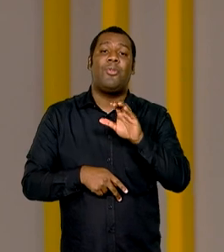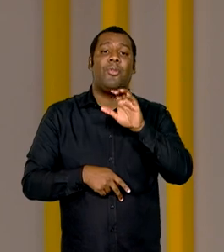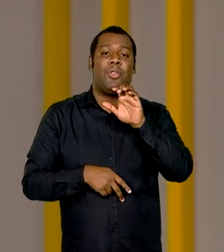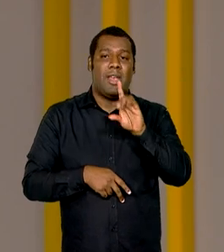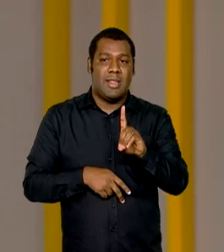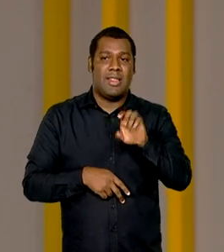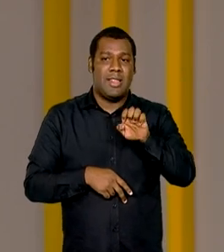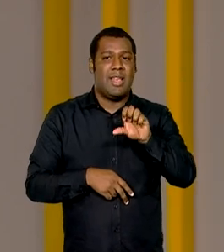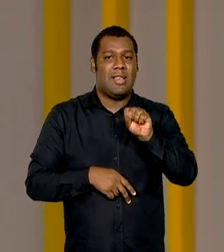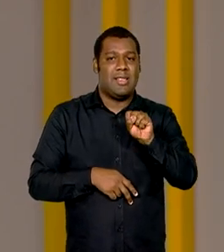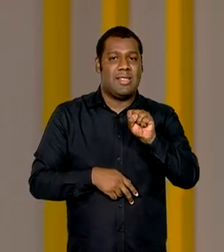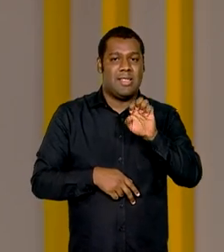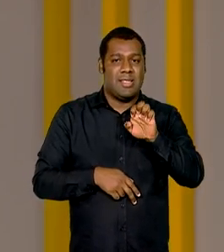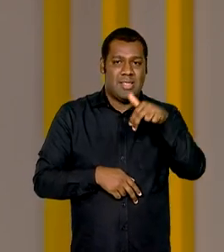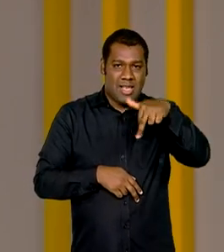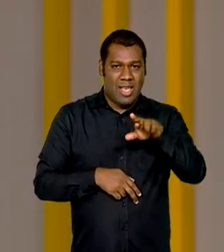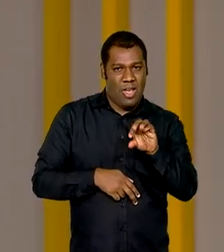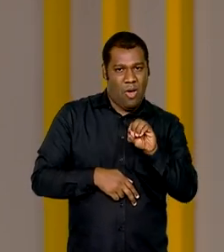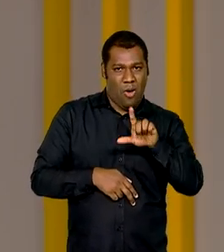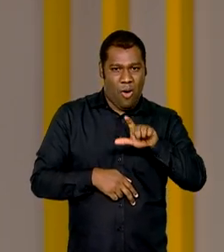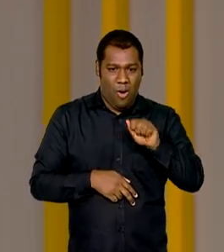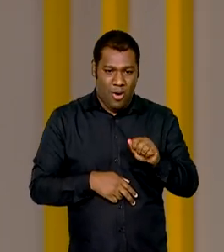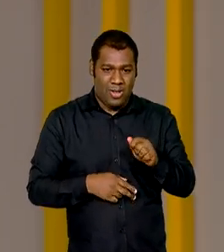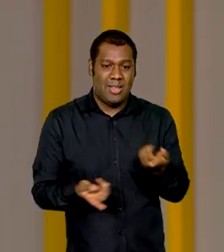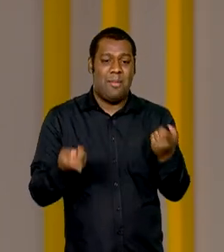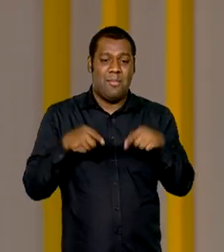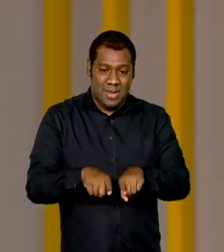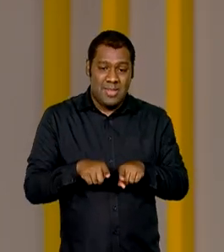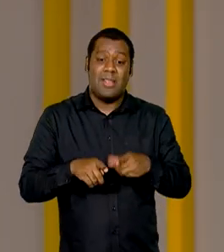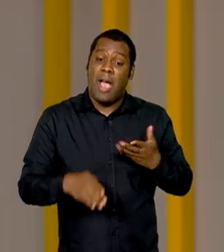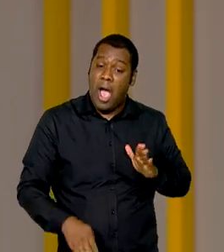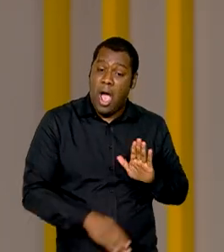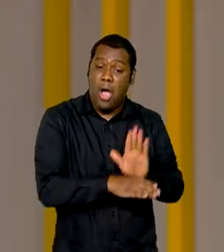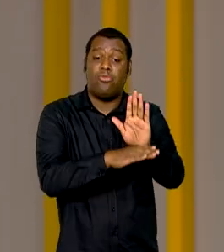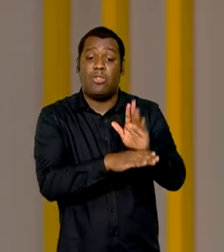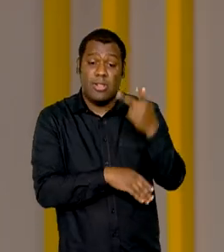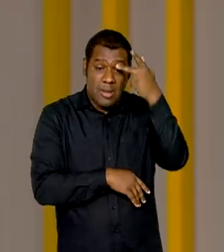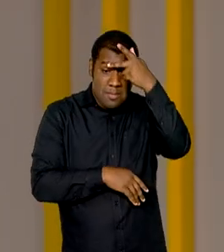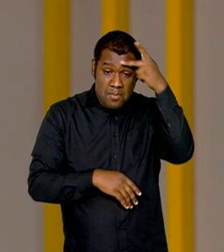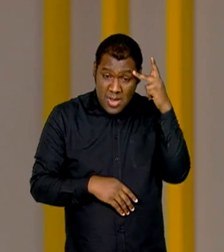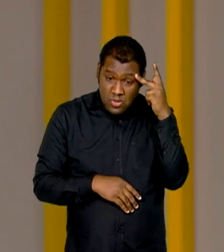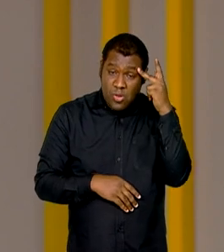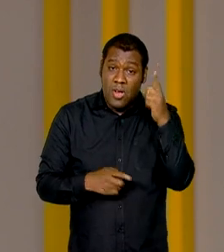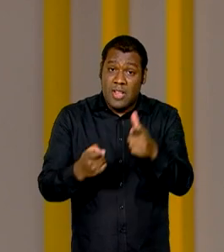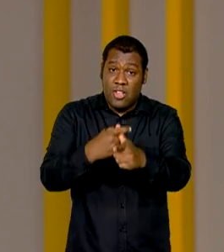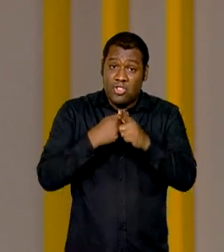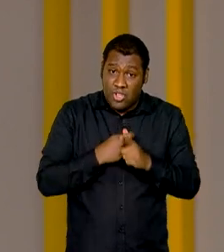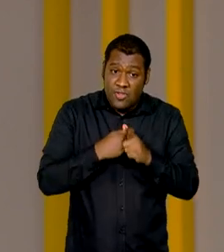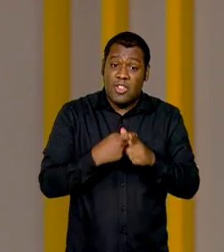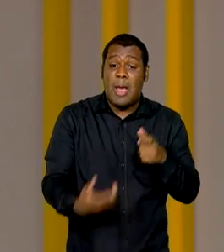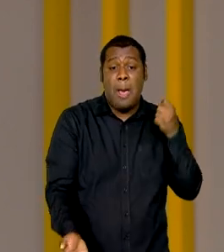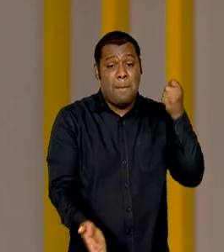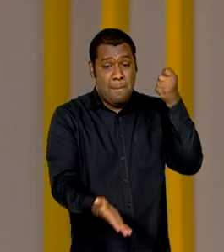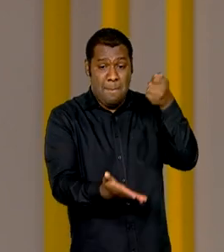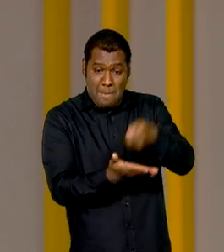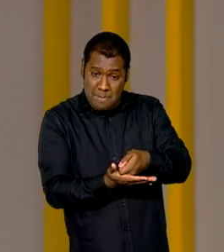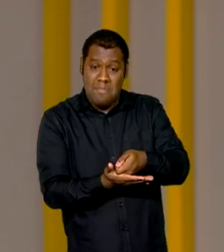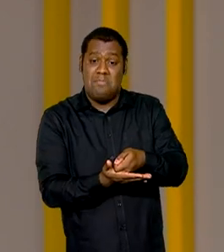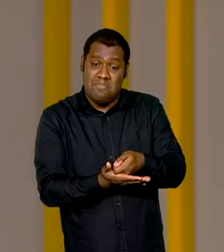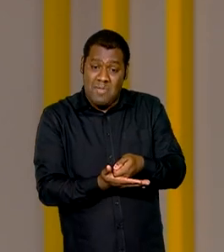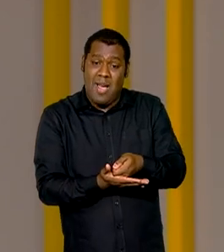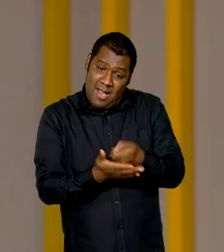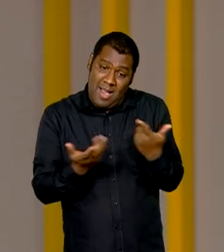bilhões de reais em dívidas negociadas para os consumidores que ganham até dois salários